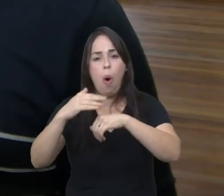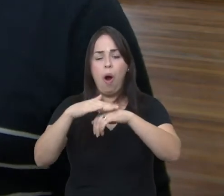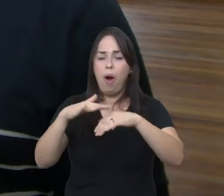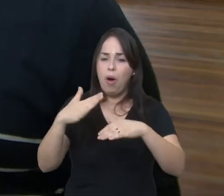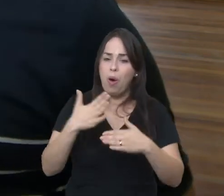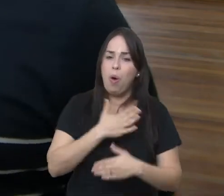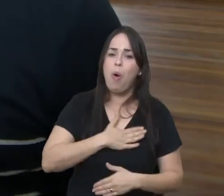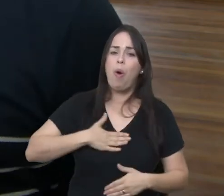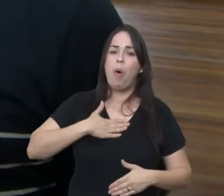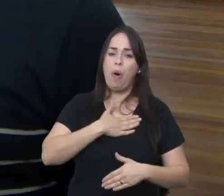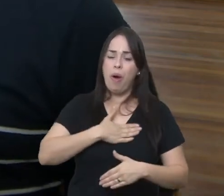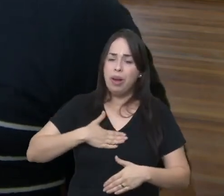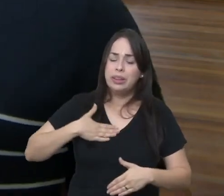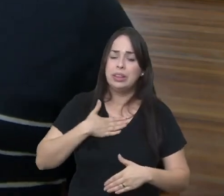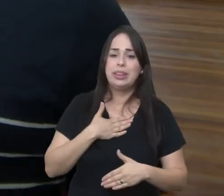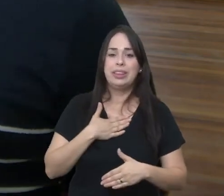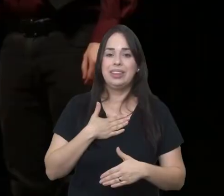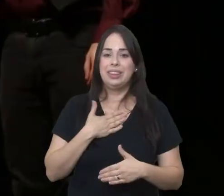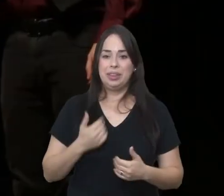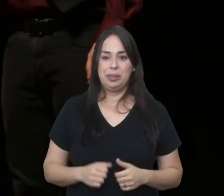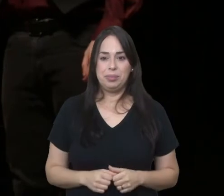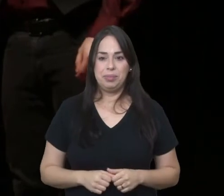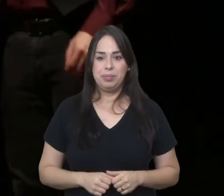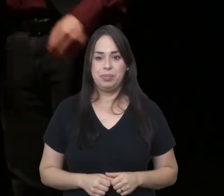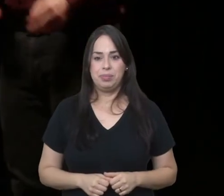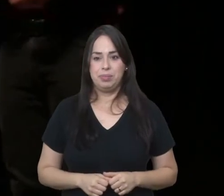atenção isso aí não tem não tem preço